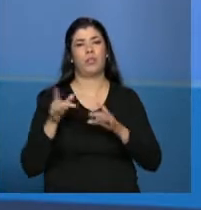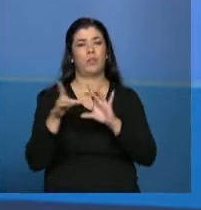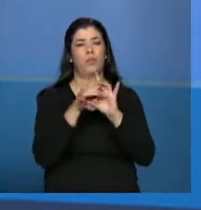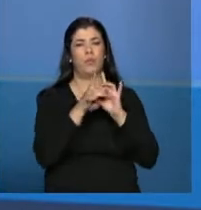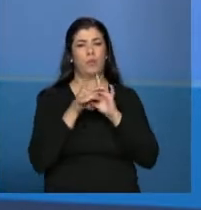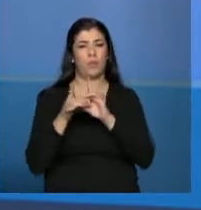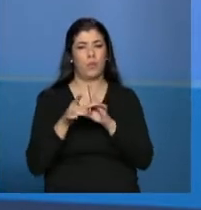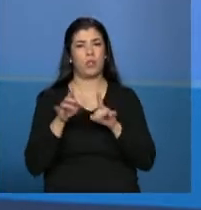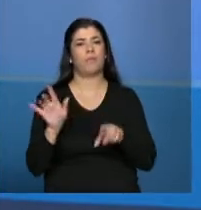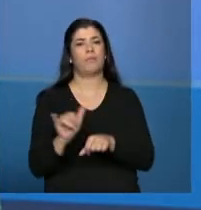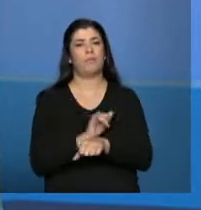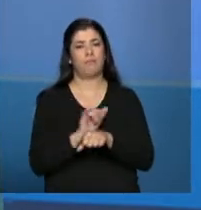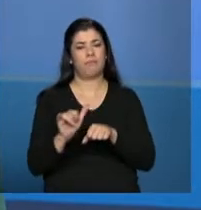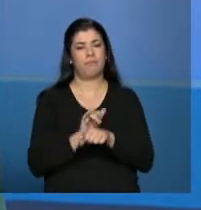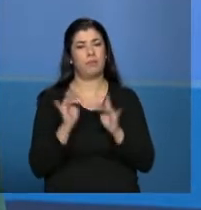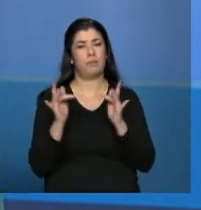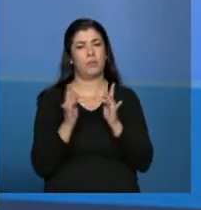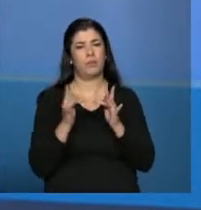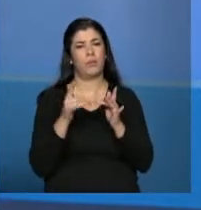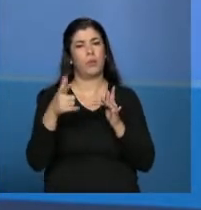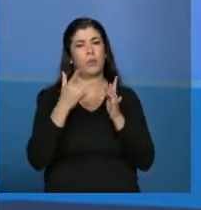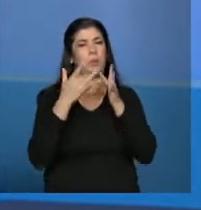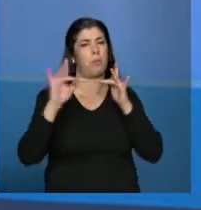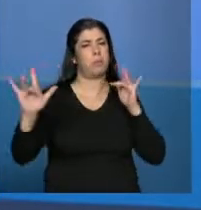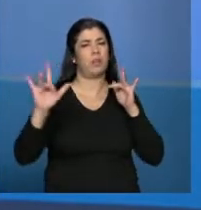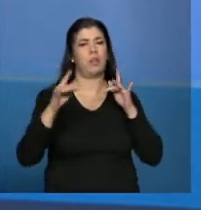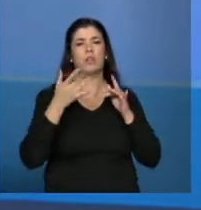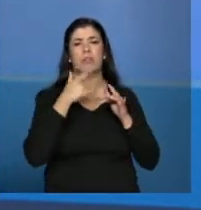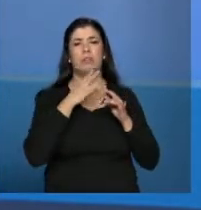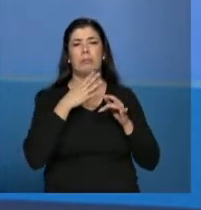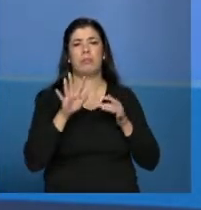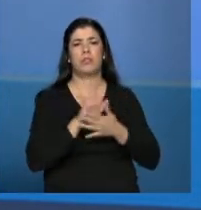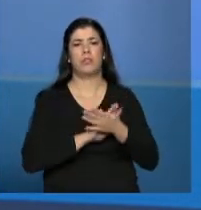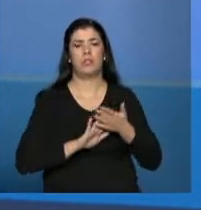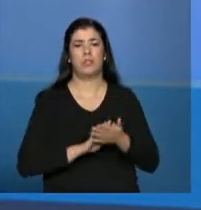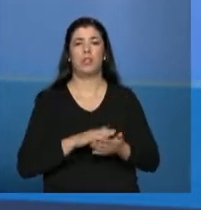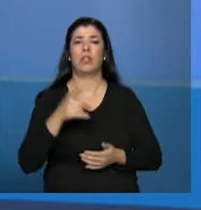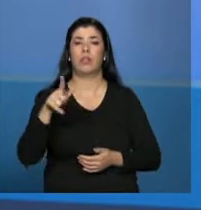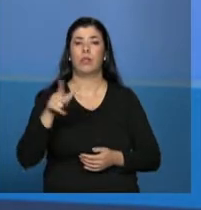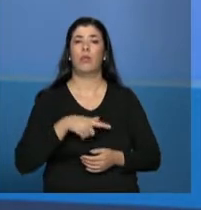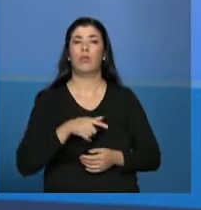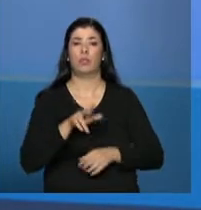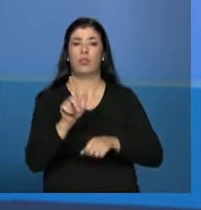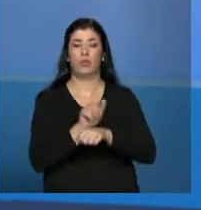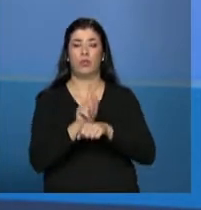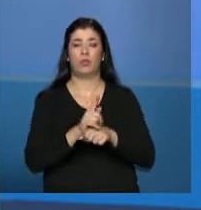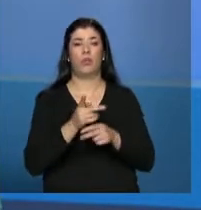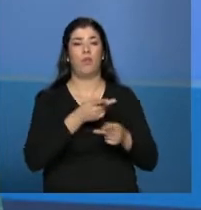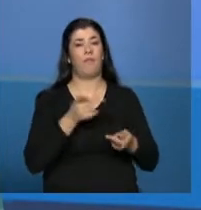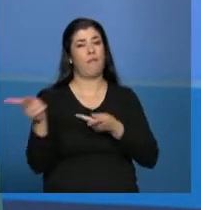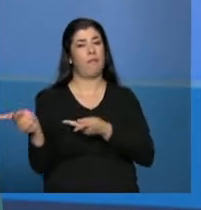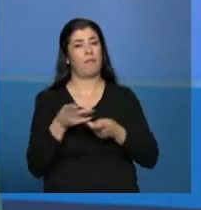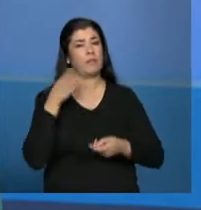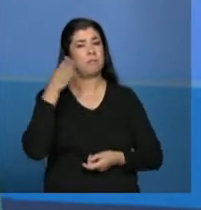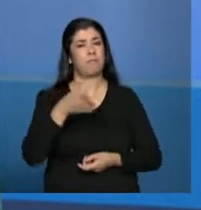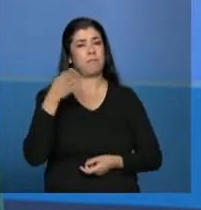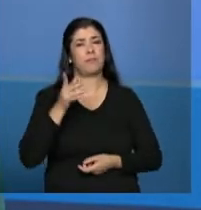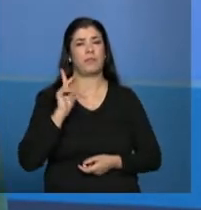muito estreito com essas entidades privadas, outros nem tanto. Então, alguns municípios já visitam periodicamente essas entidades, mas outros